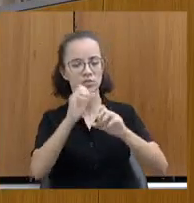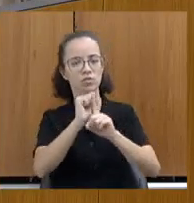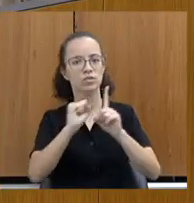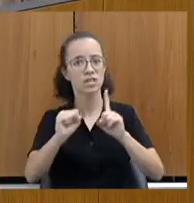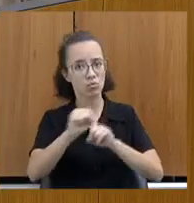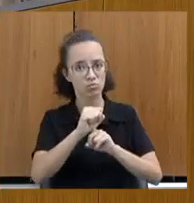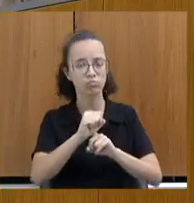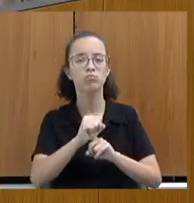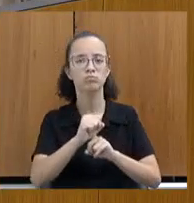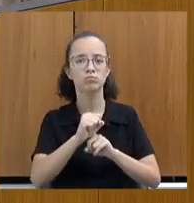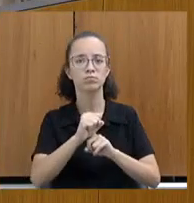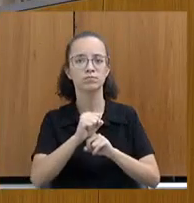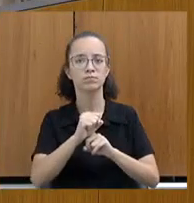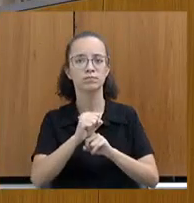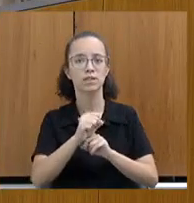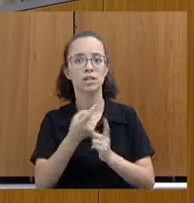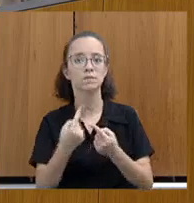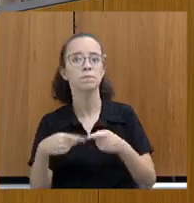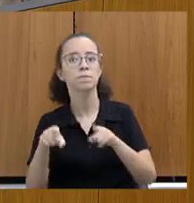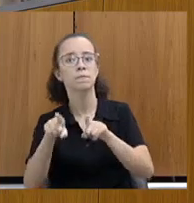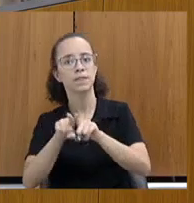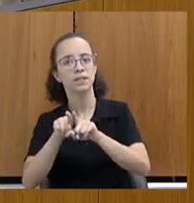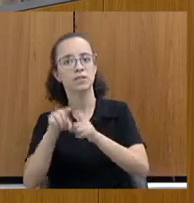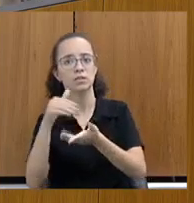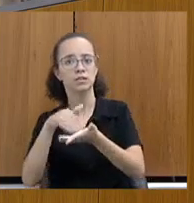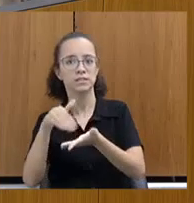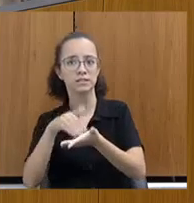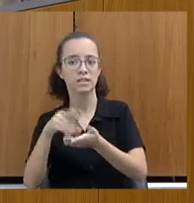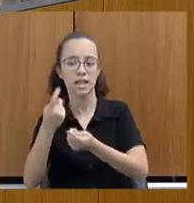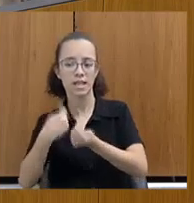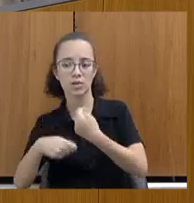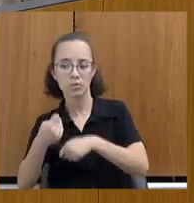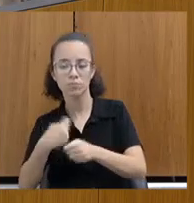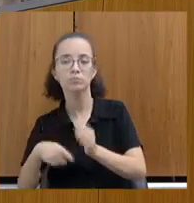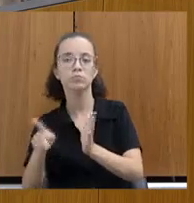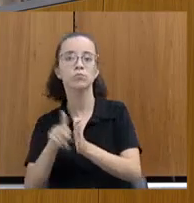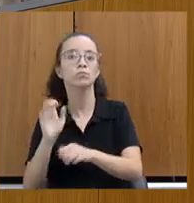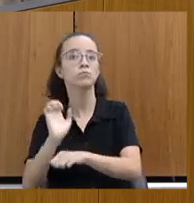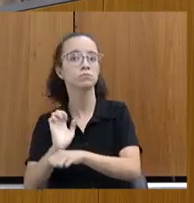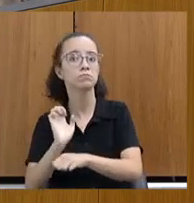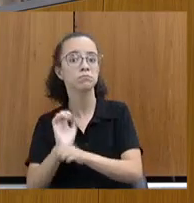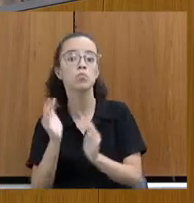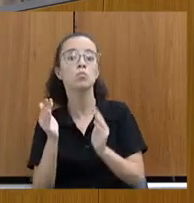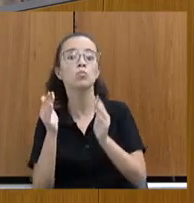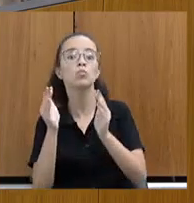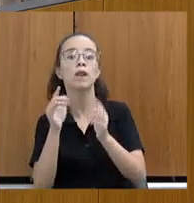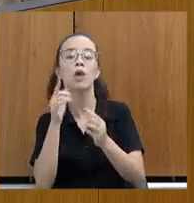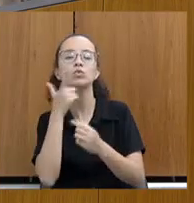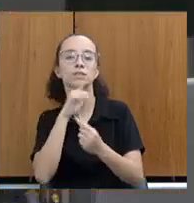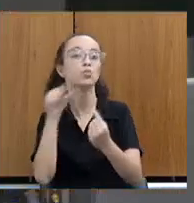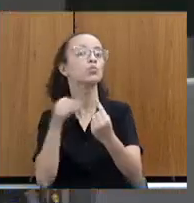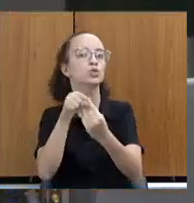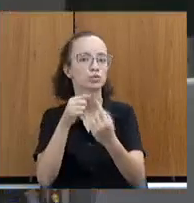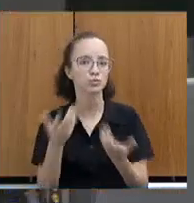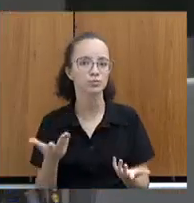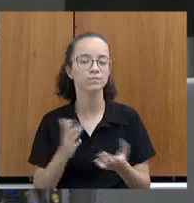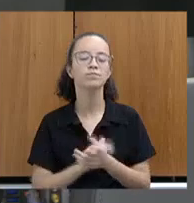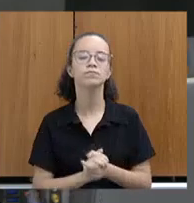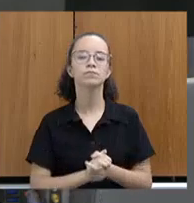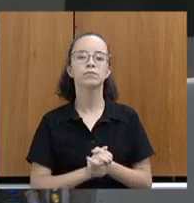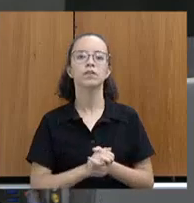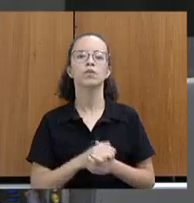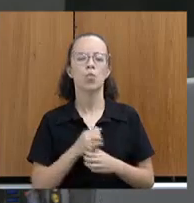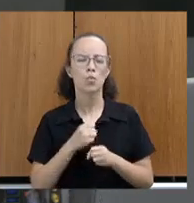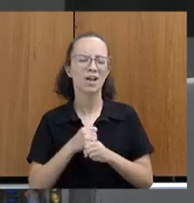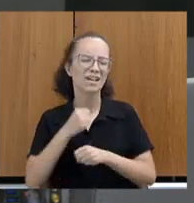com a Secretaria de Desenvolvimento Econômico do Estado para este fim? Sim. Então, a gente, a